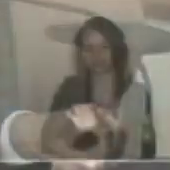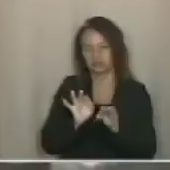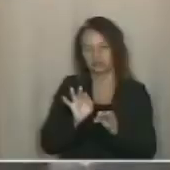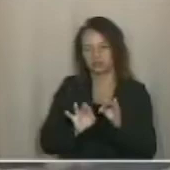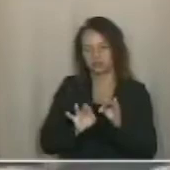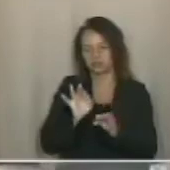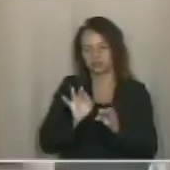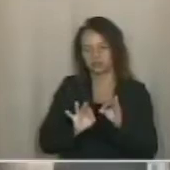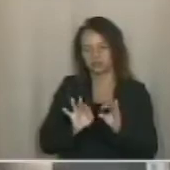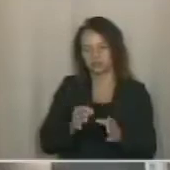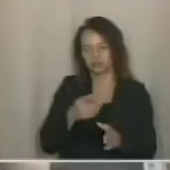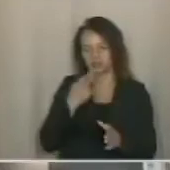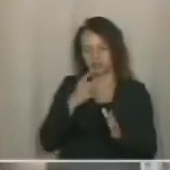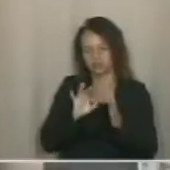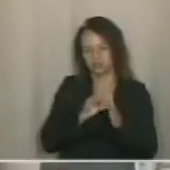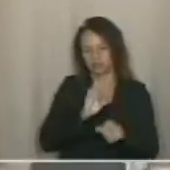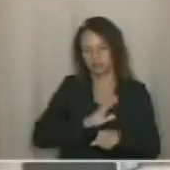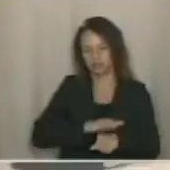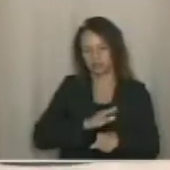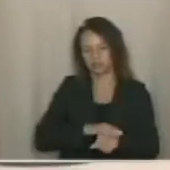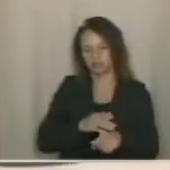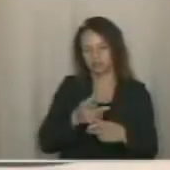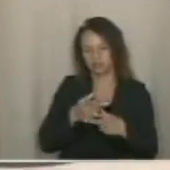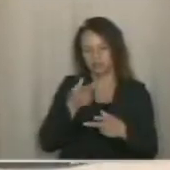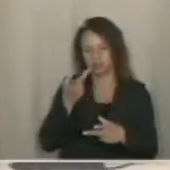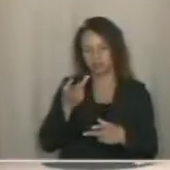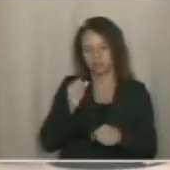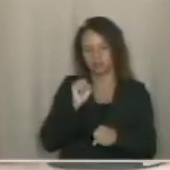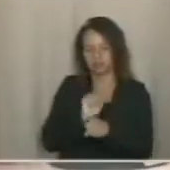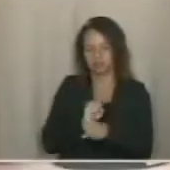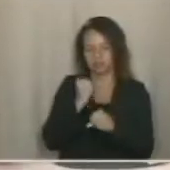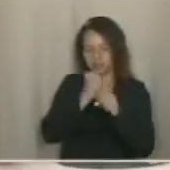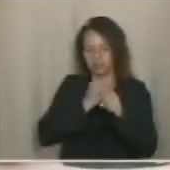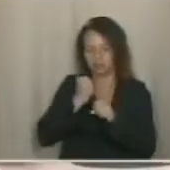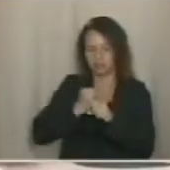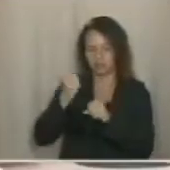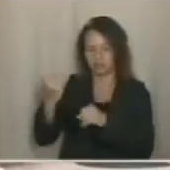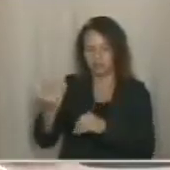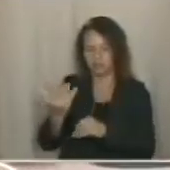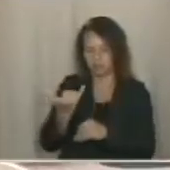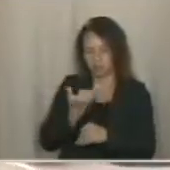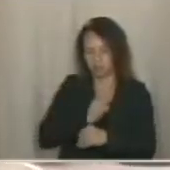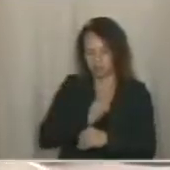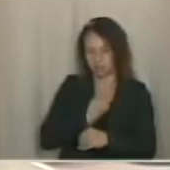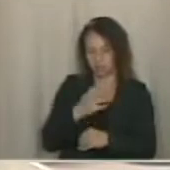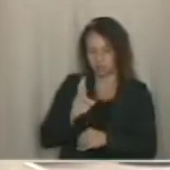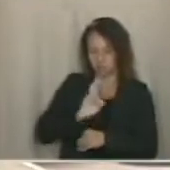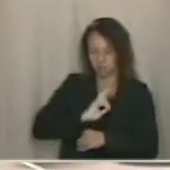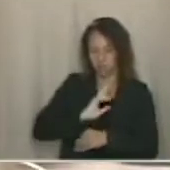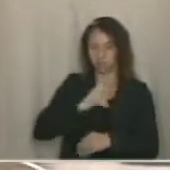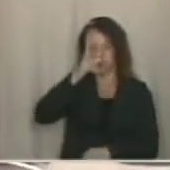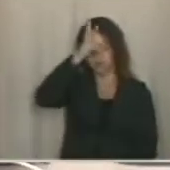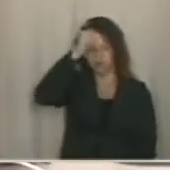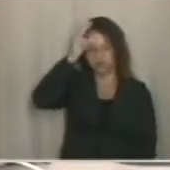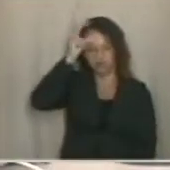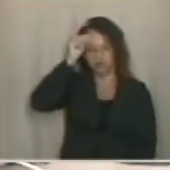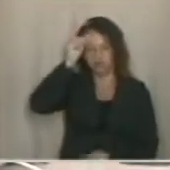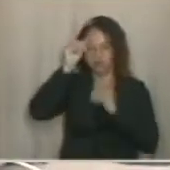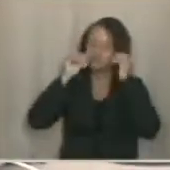registrar, no pequeno expediente falamos acerca da paralisação das obras, acaba de chegar no meu gabinete uma resposta da Prefeitura,